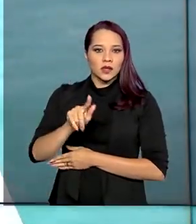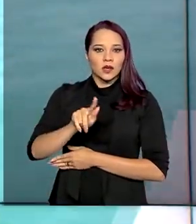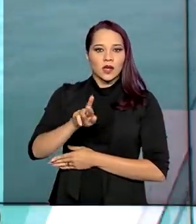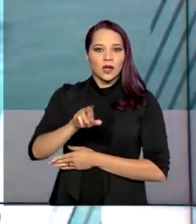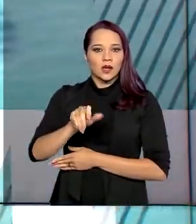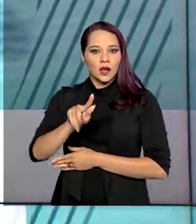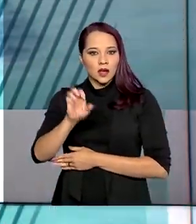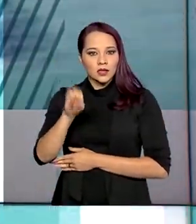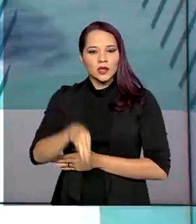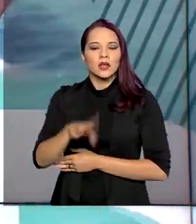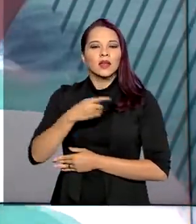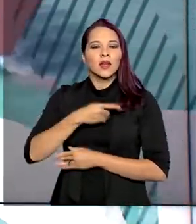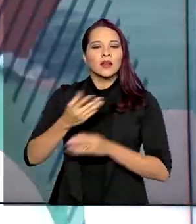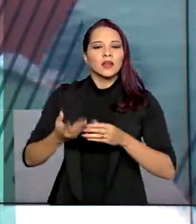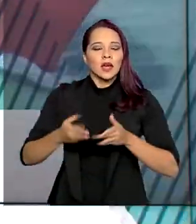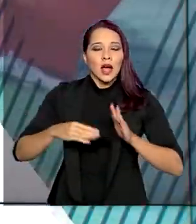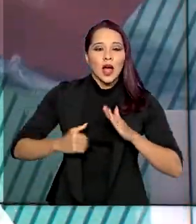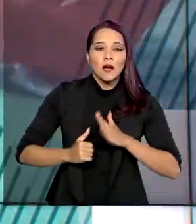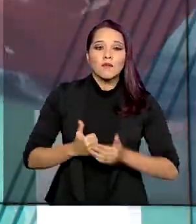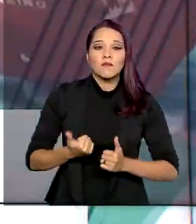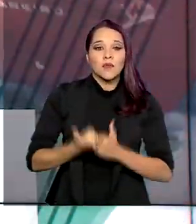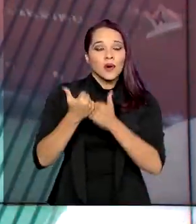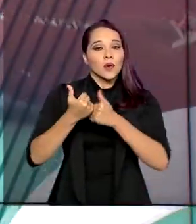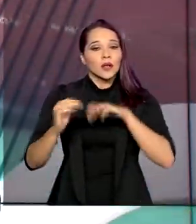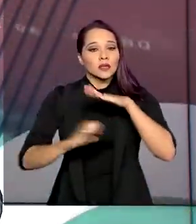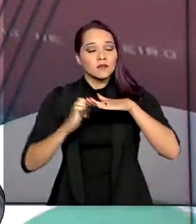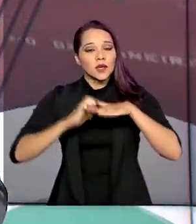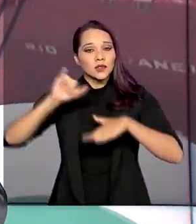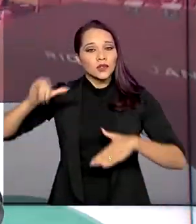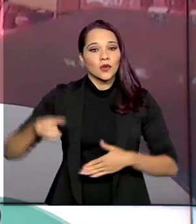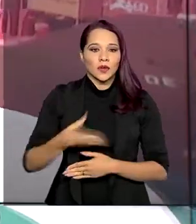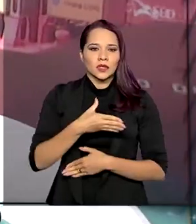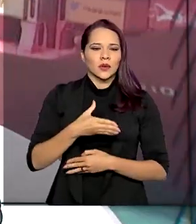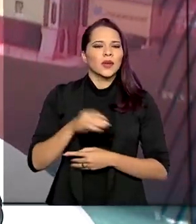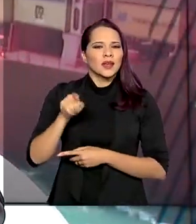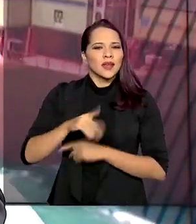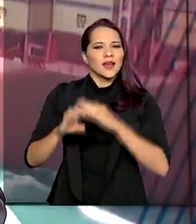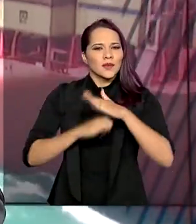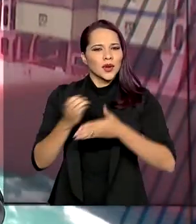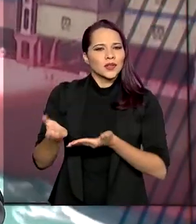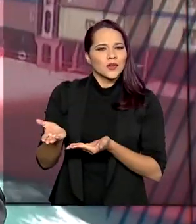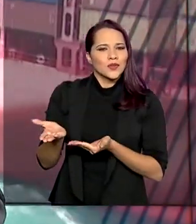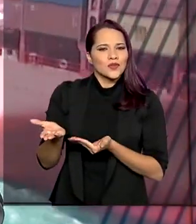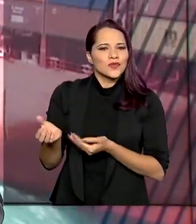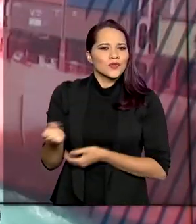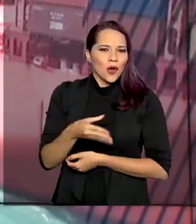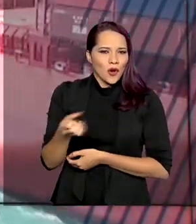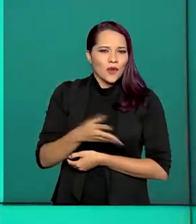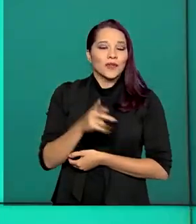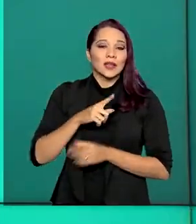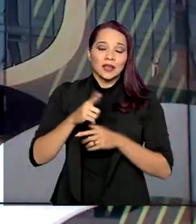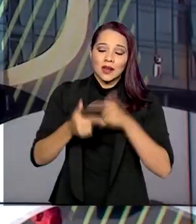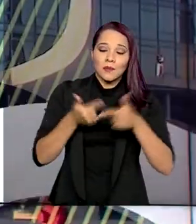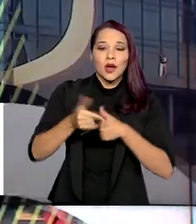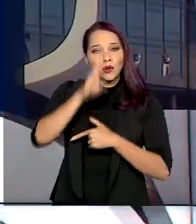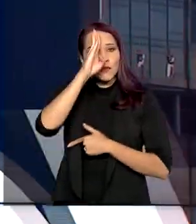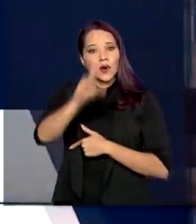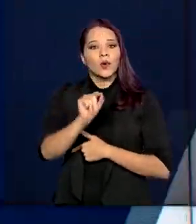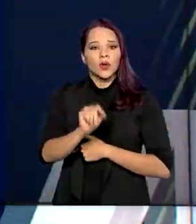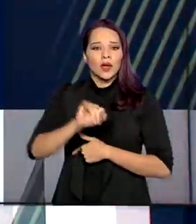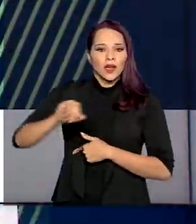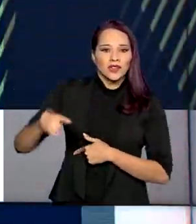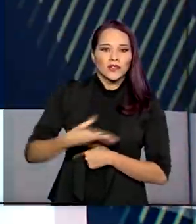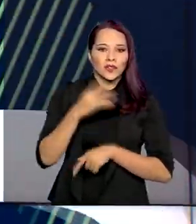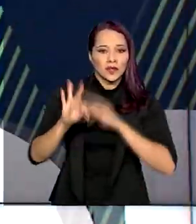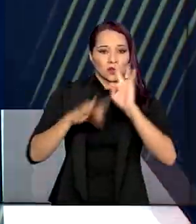uma iniciativa de apoio às startups brasileiras, que são aquelas empresas jovens que trabalham com inovação e tecnologia. O